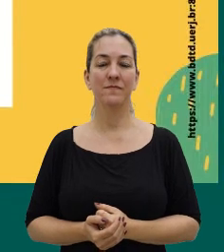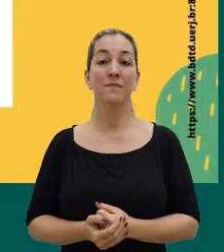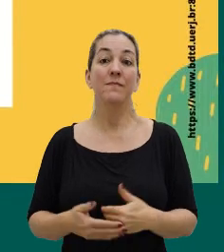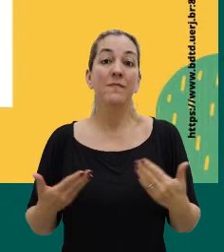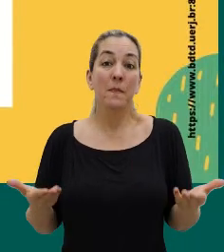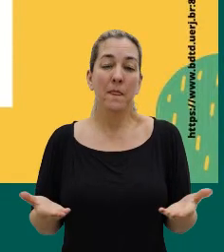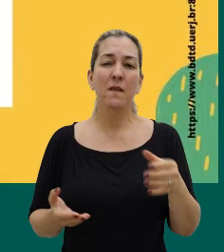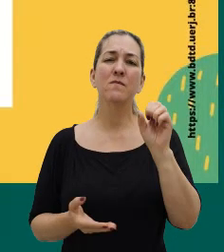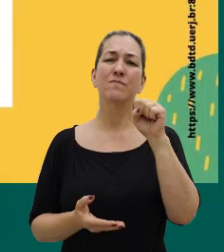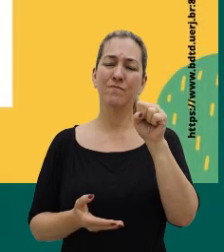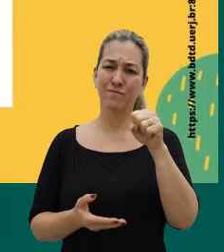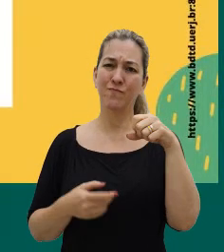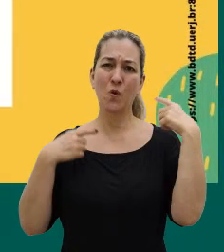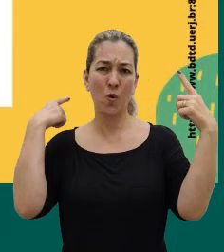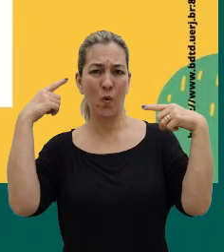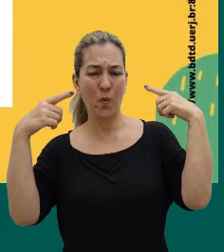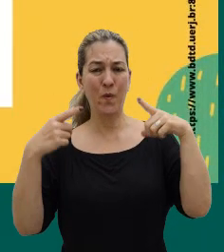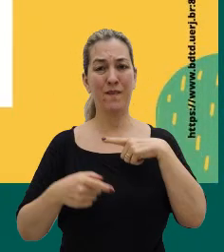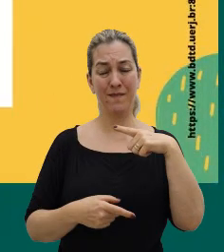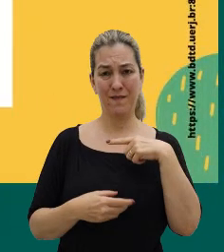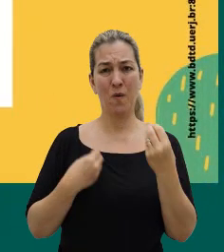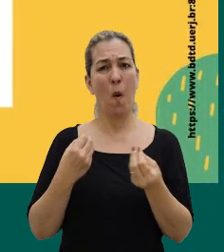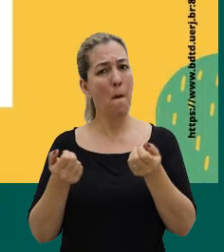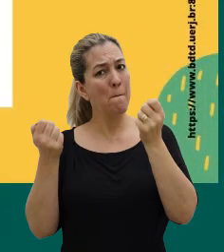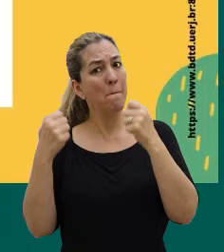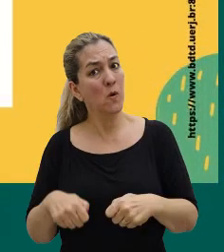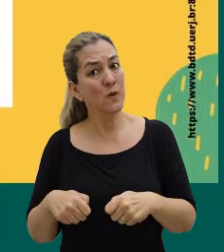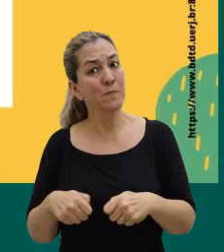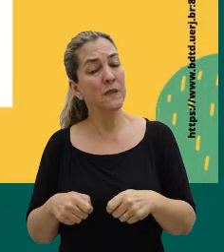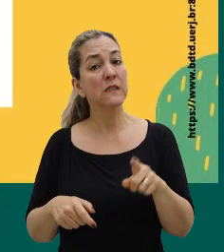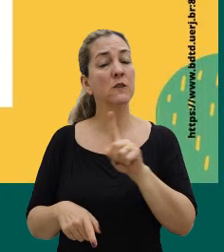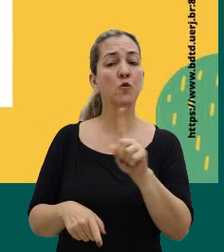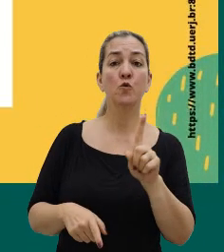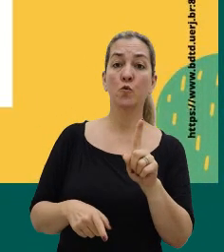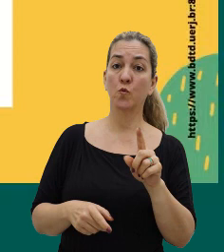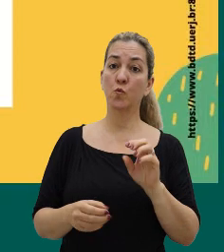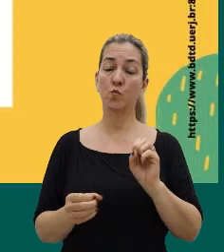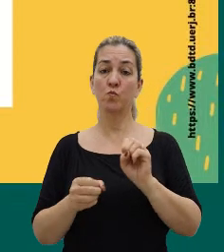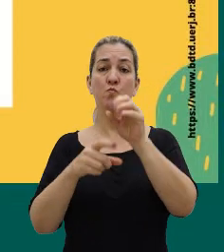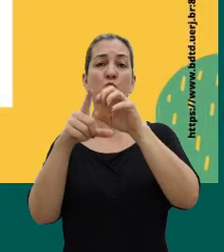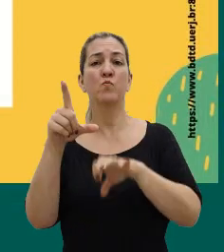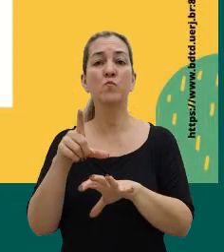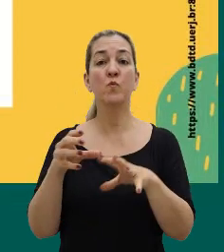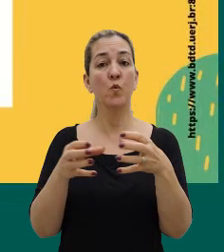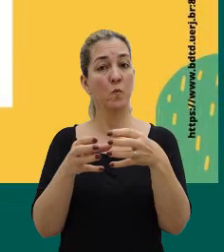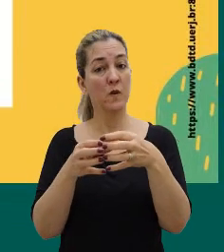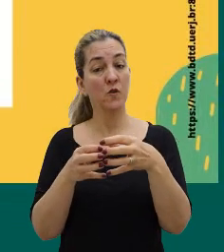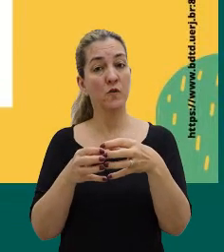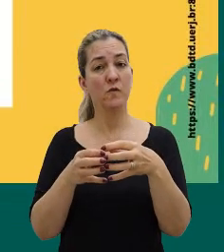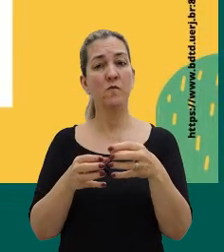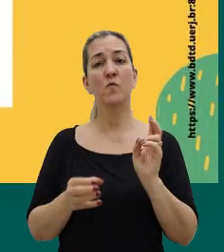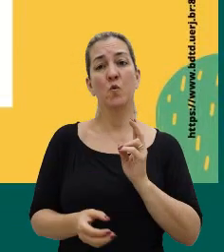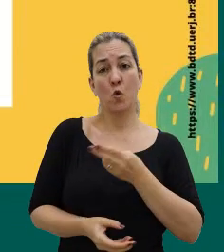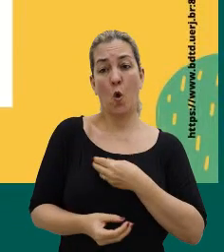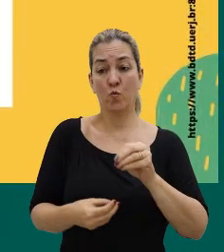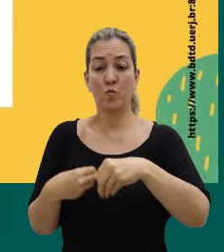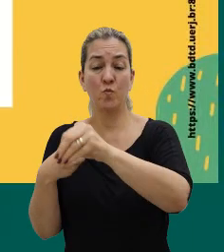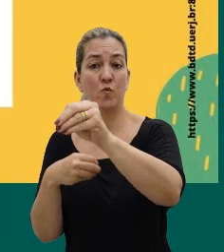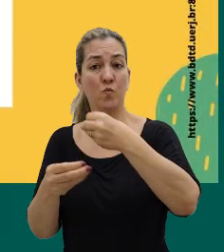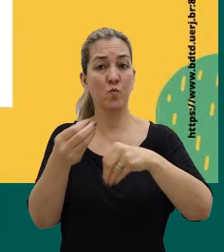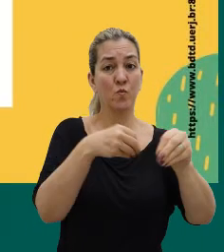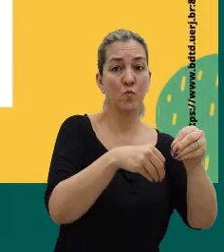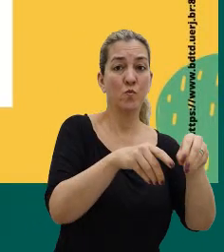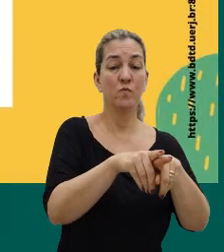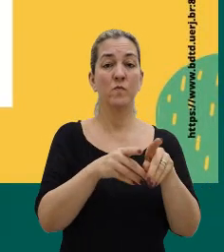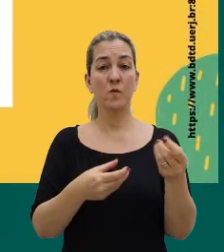Então, sim, a loucura, ela tem a ver com essa possibilidade de a gente compartilhar no coletivo um recorte nosso, né, individual,